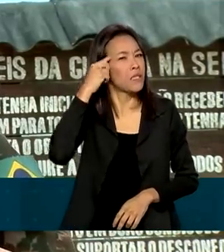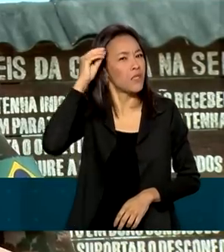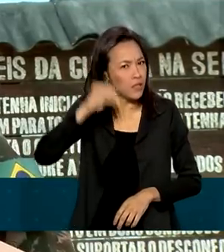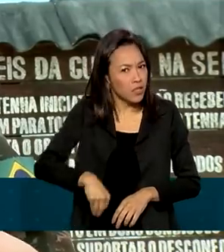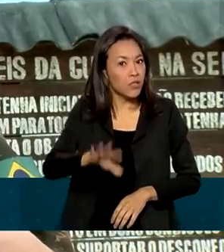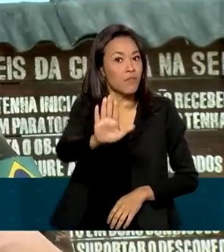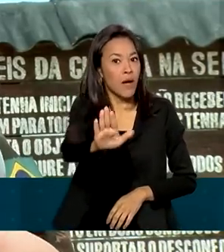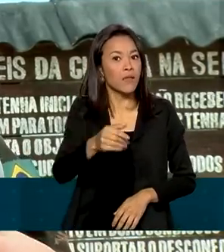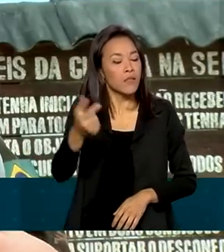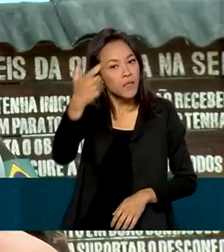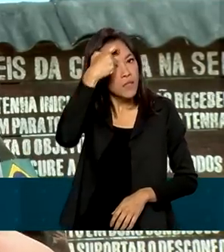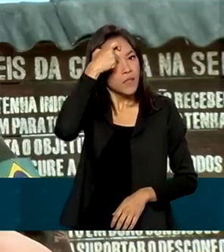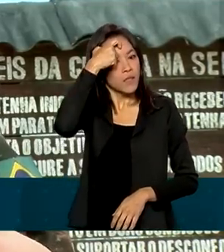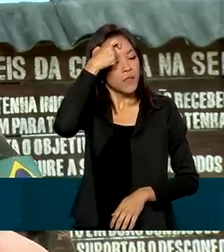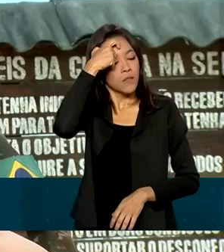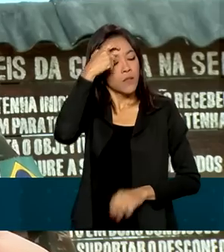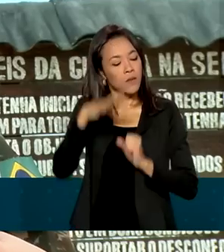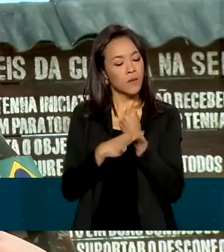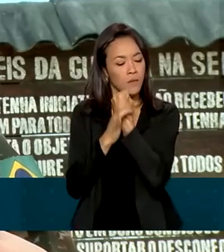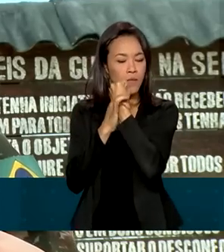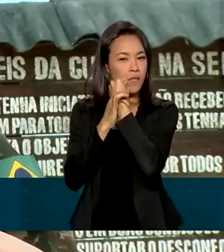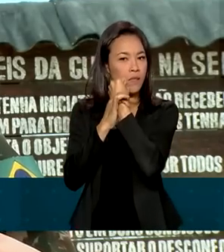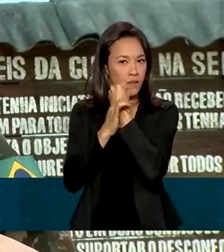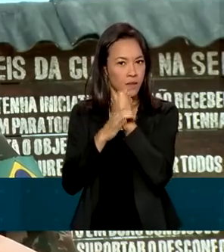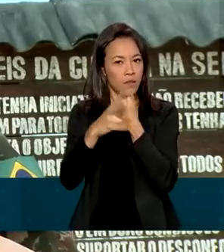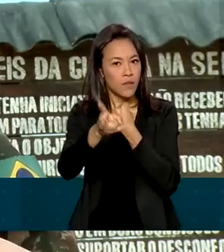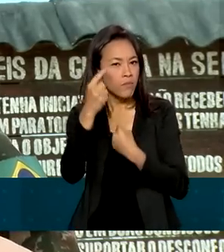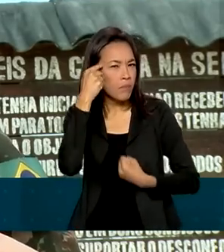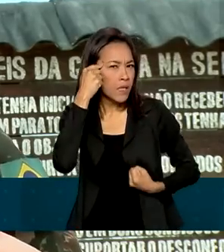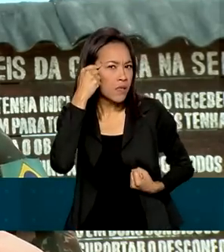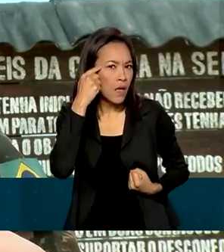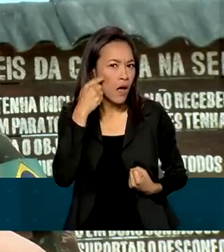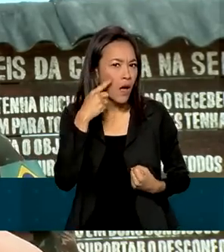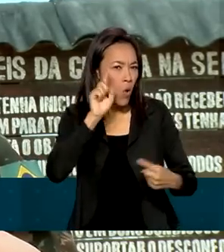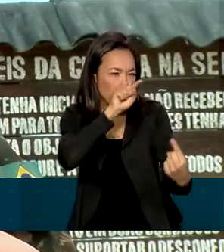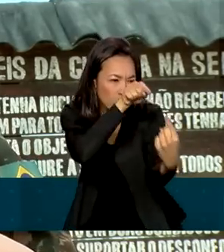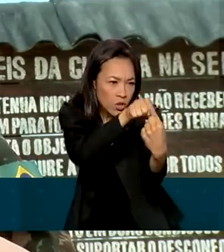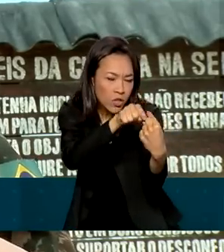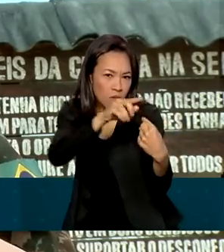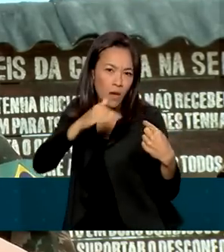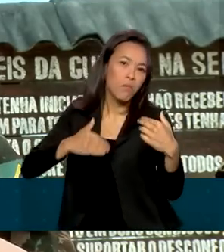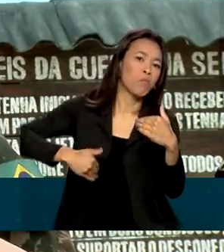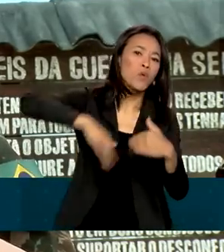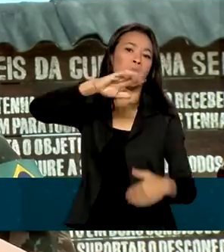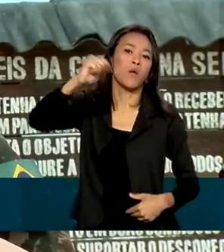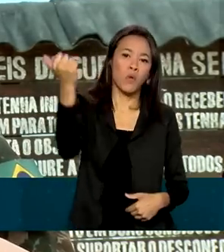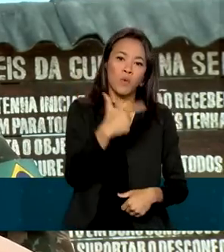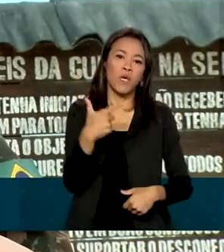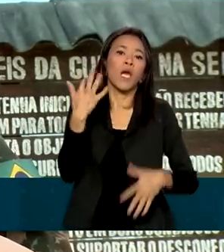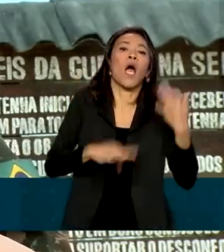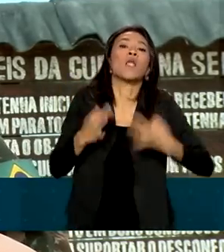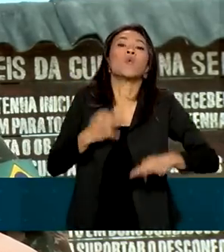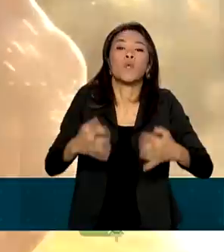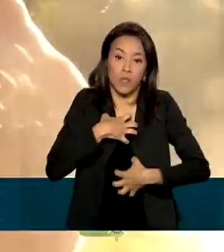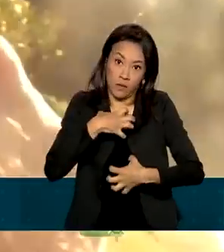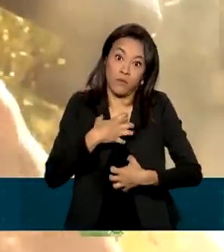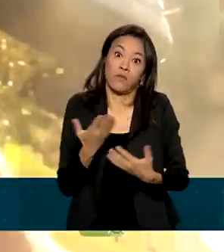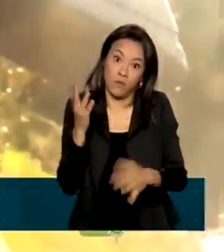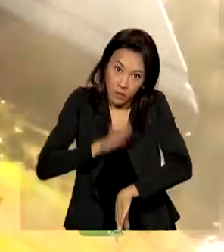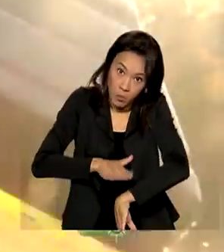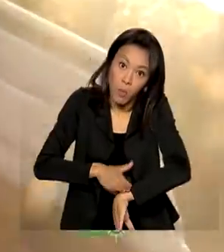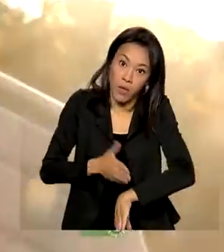é deixar a cabeça no lugar e sempre pensar que o propósito é maior do que a dor que a gente está sentindo ali no momento.